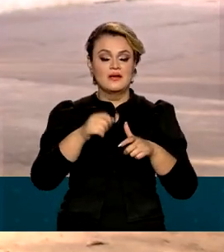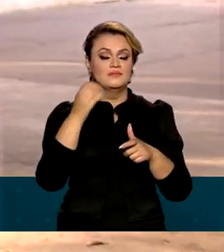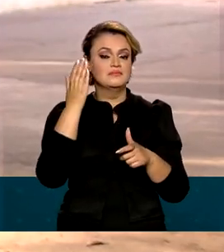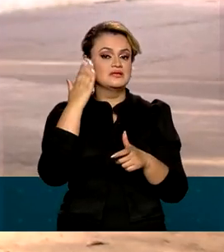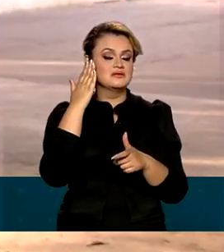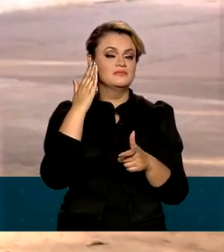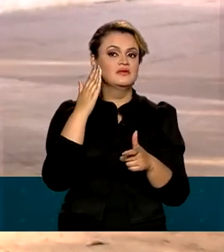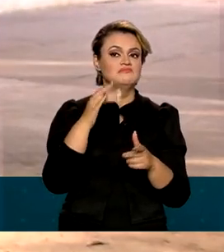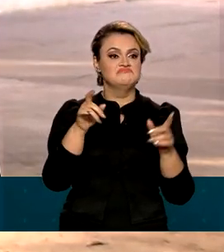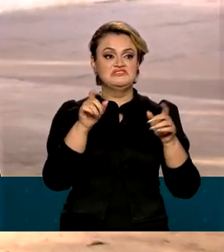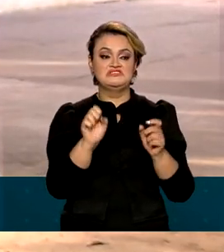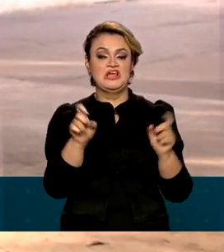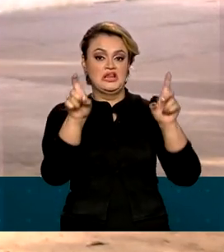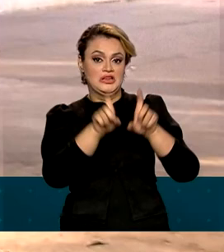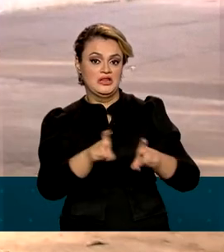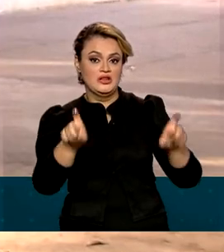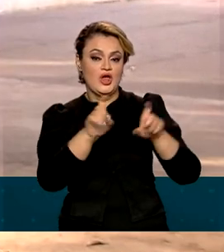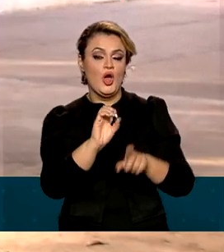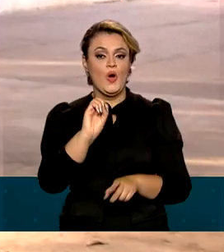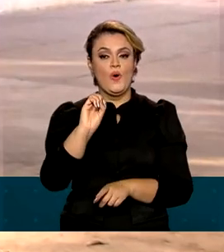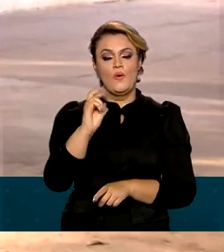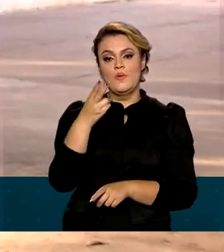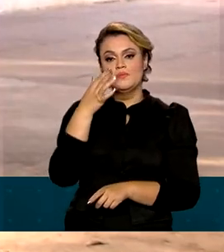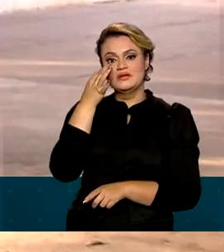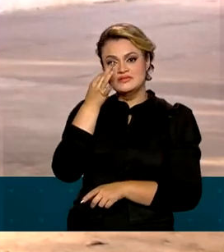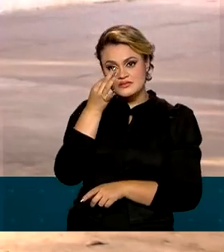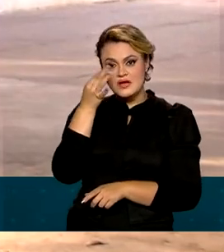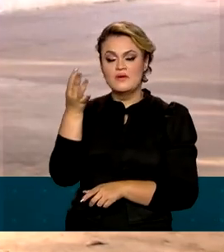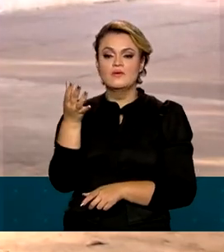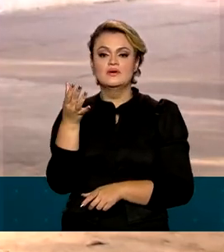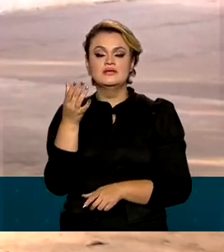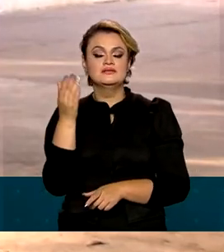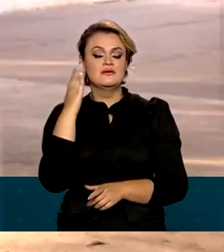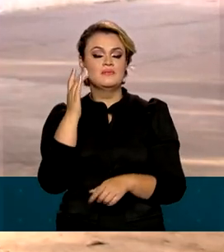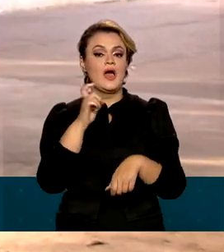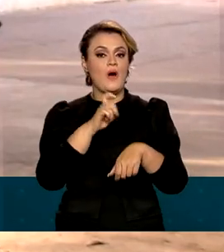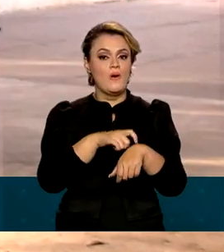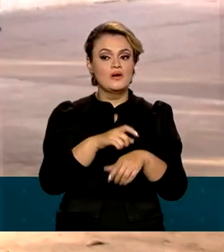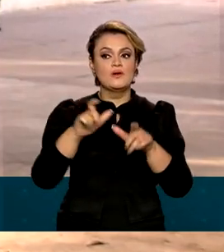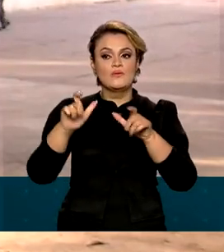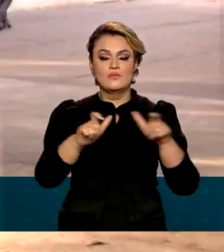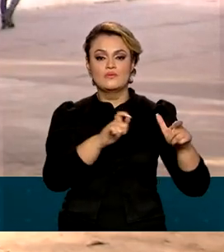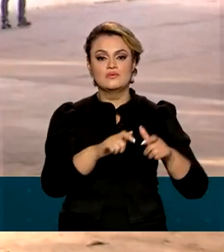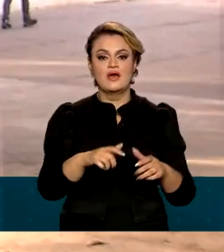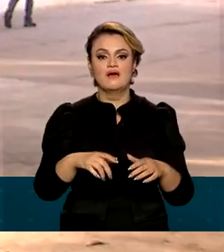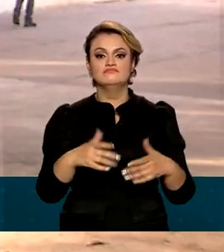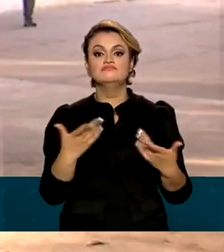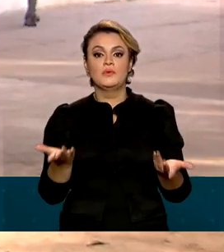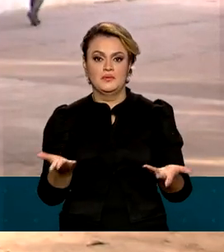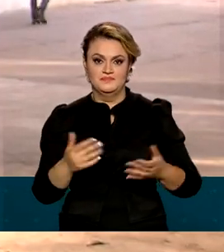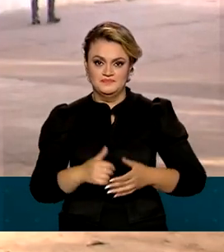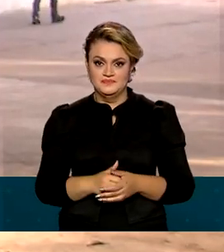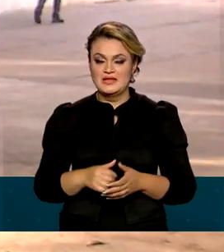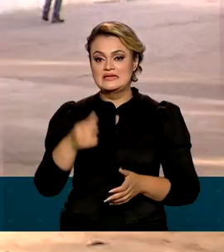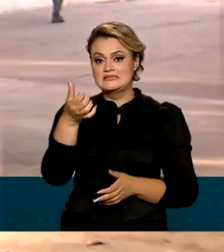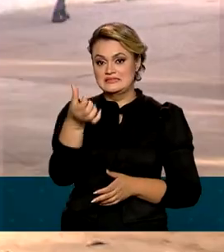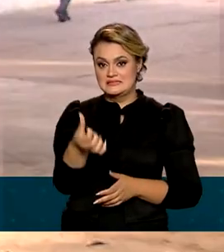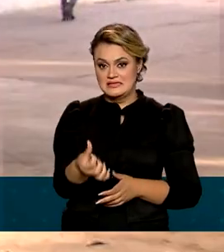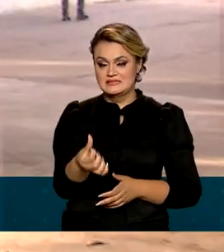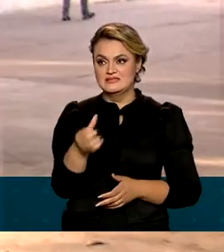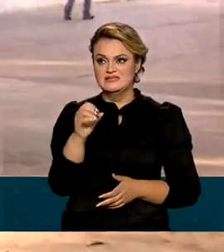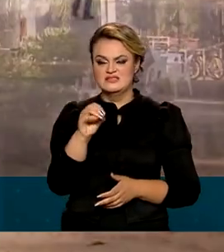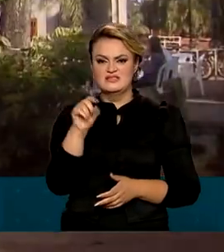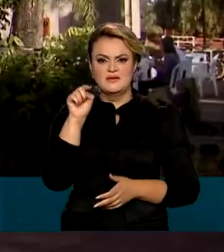podem ser virtuais, podem ser presenciais e também elas definem os horários e locais. No total, cerca de 60 mil